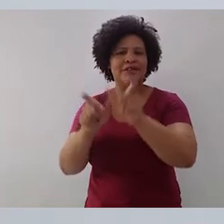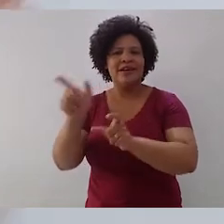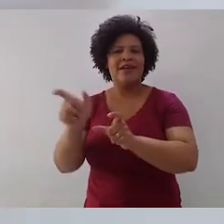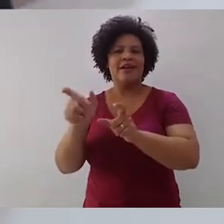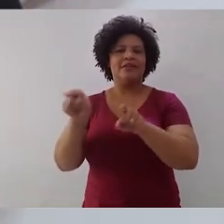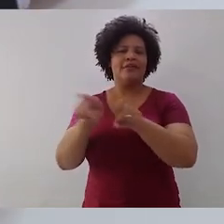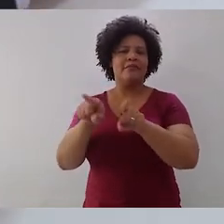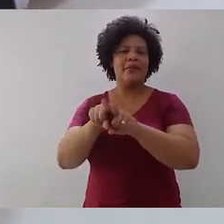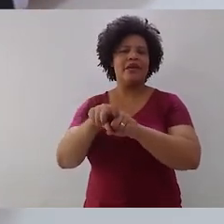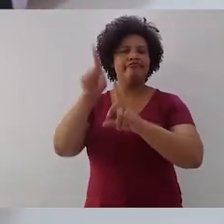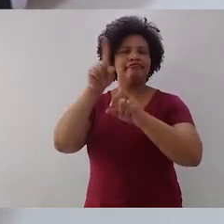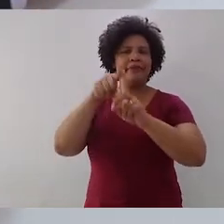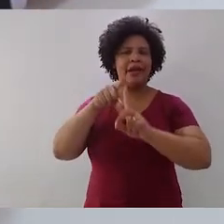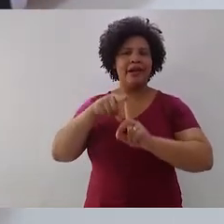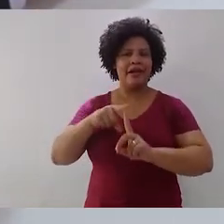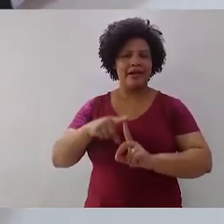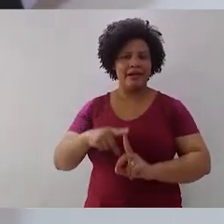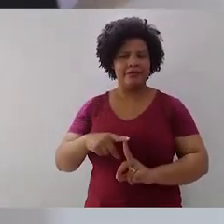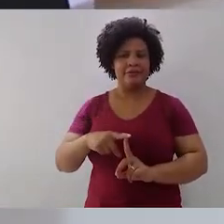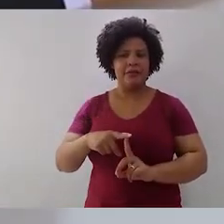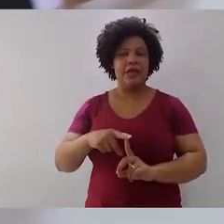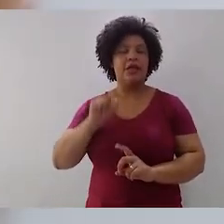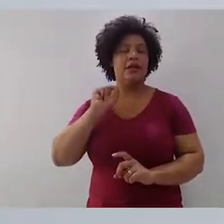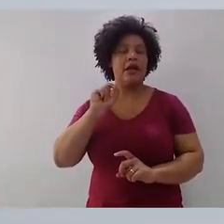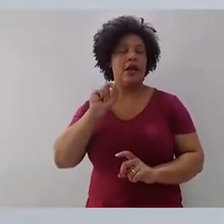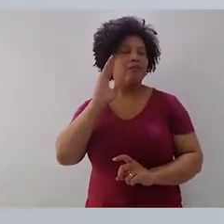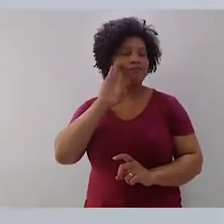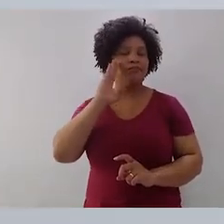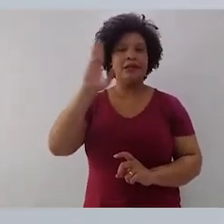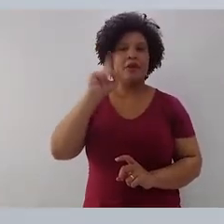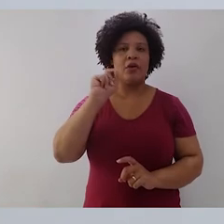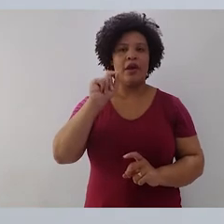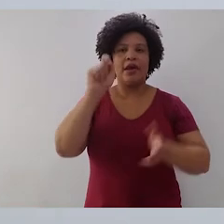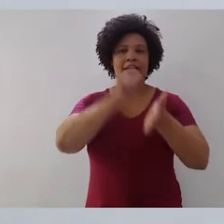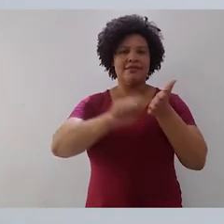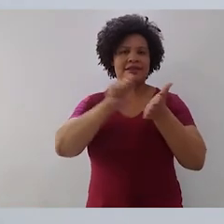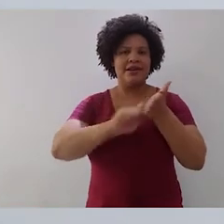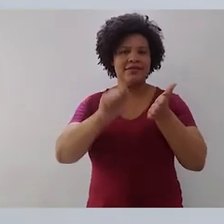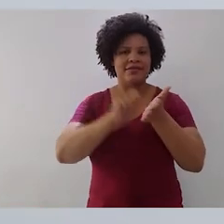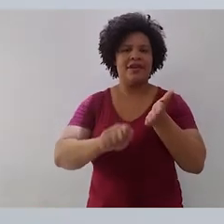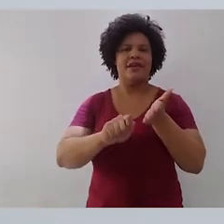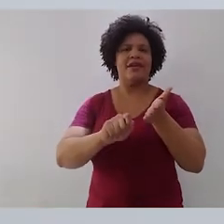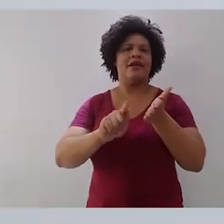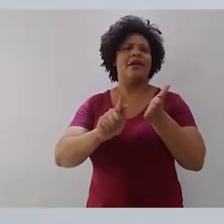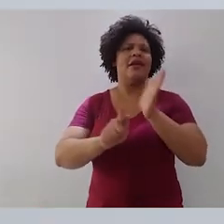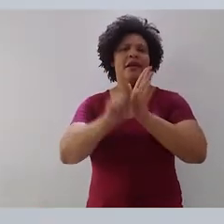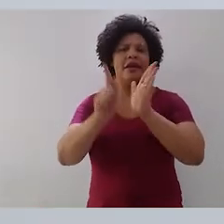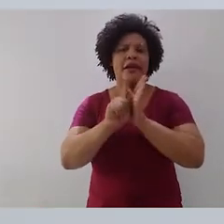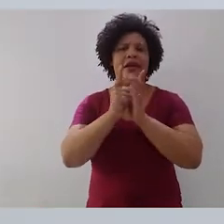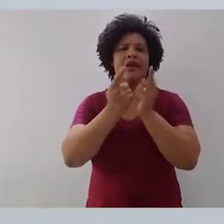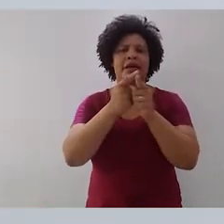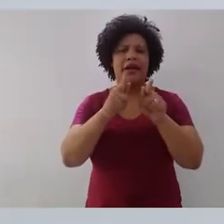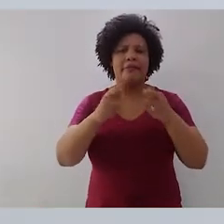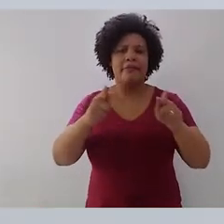de alma, tudo isso aqui é fundamental. O escrever, noções de gramática, uso de palavras que têm